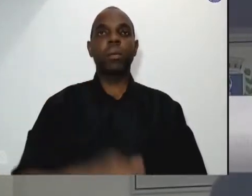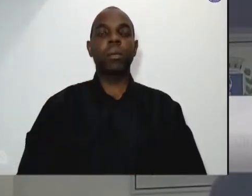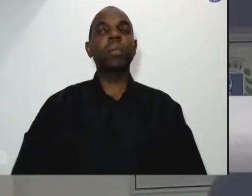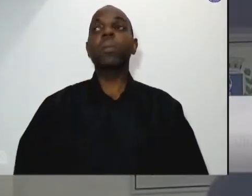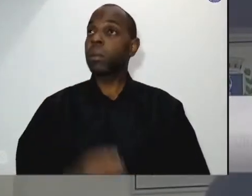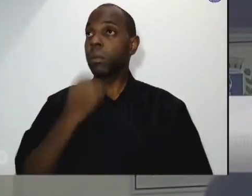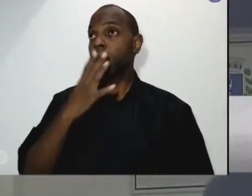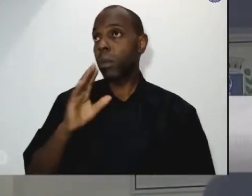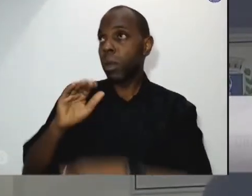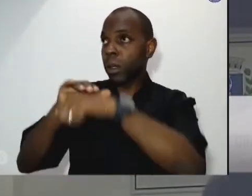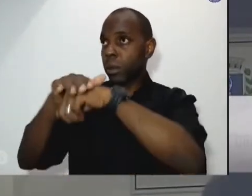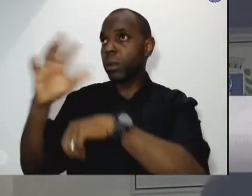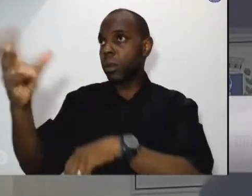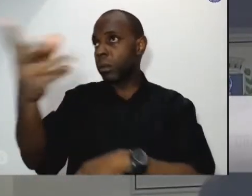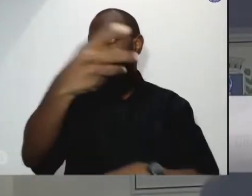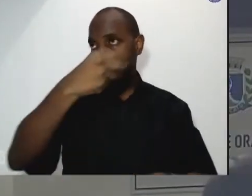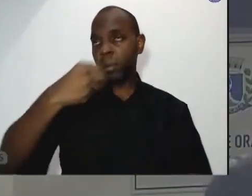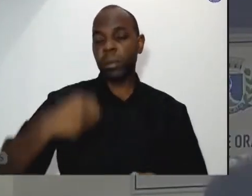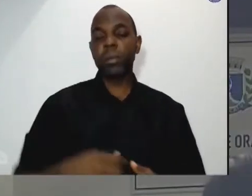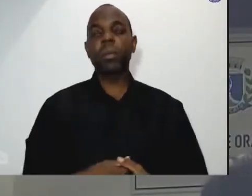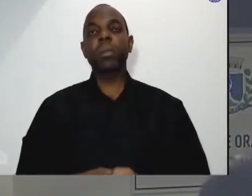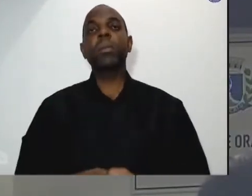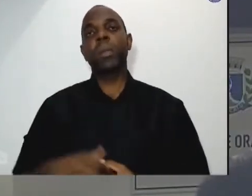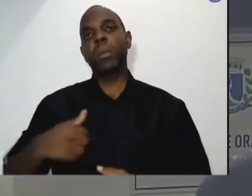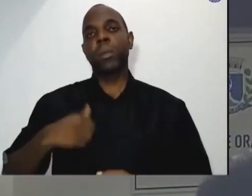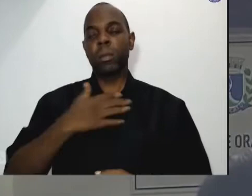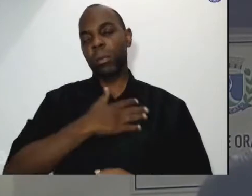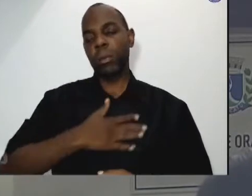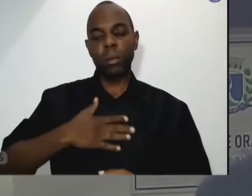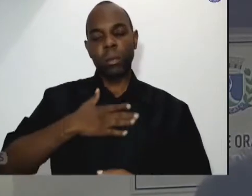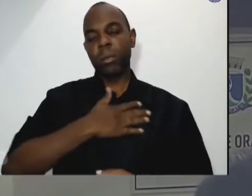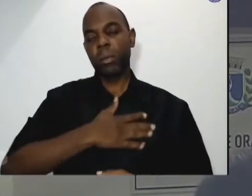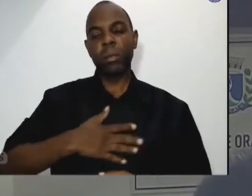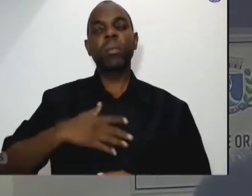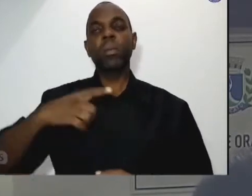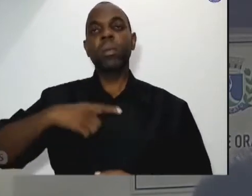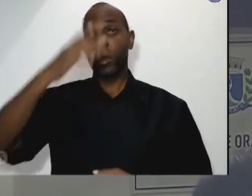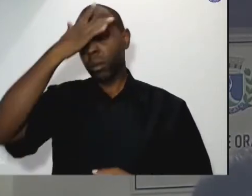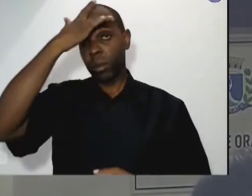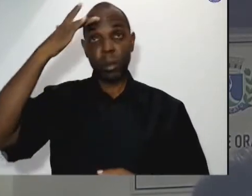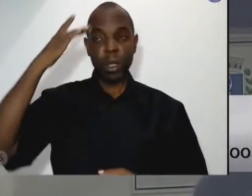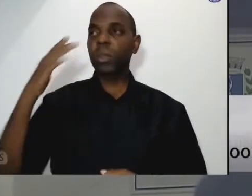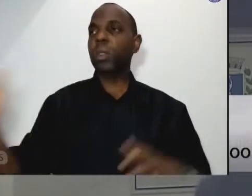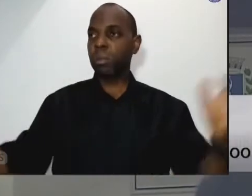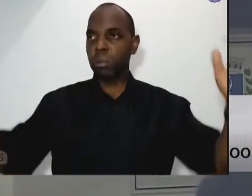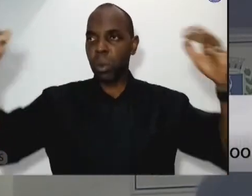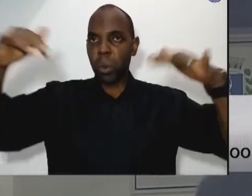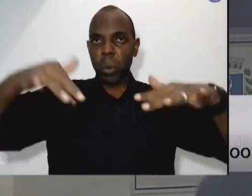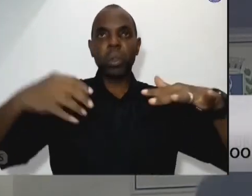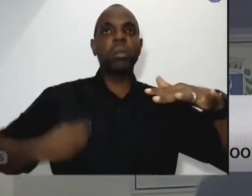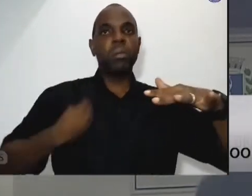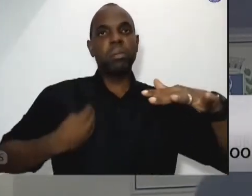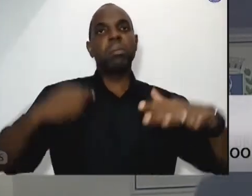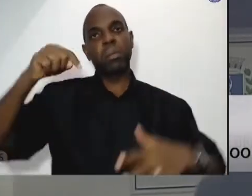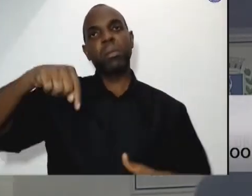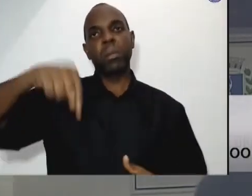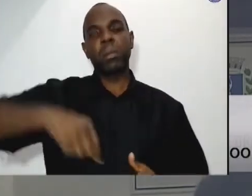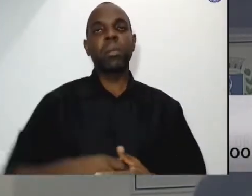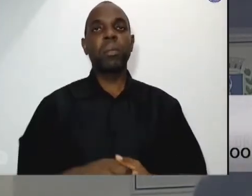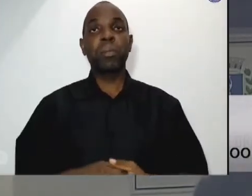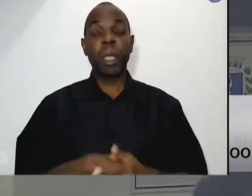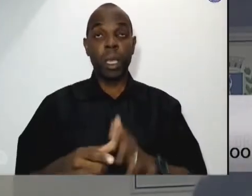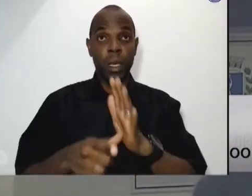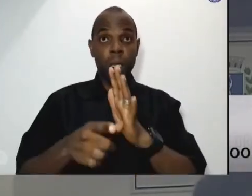Muito feliz pelo número, pelo comparecimento aqui de vocês. E, antes de eu começar a minha